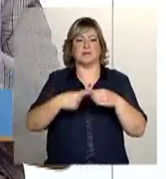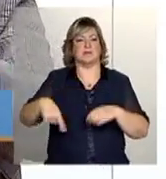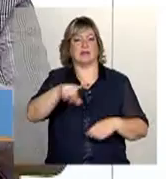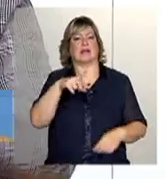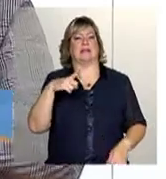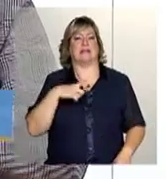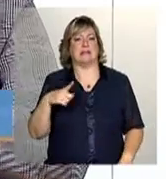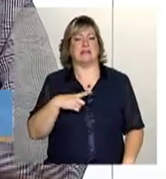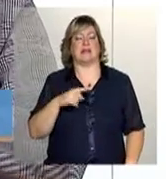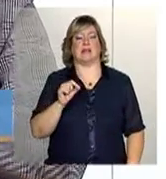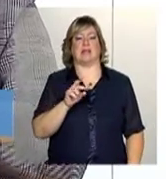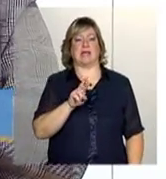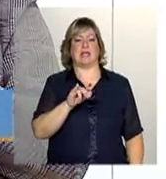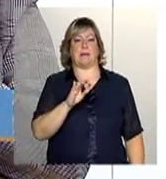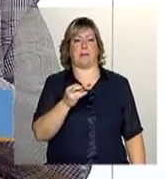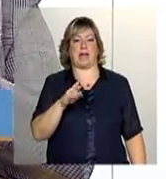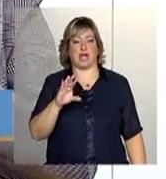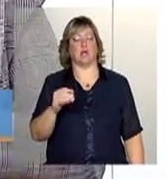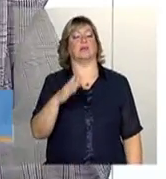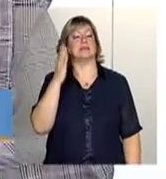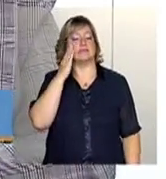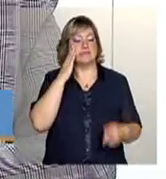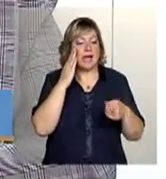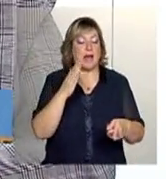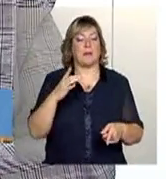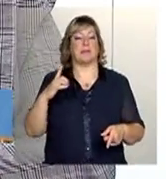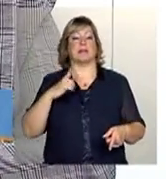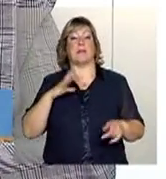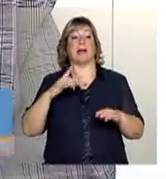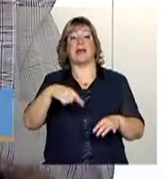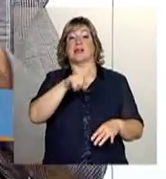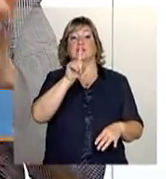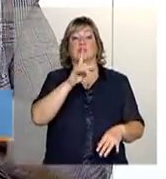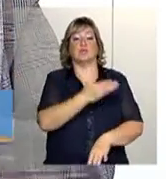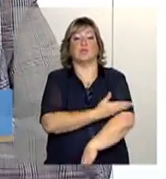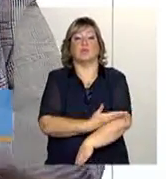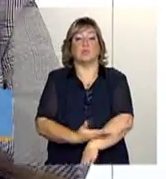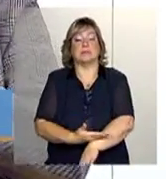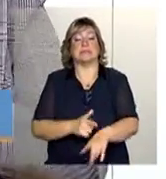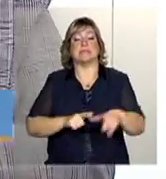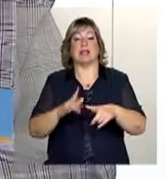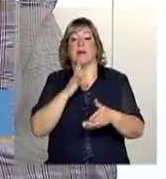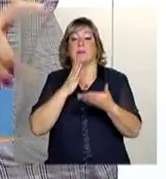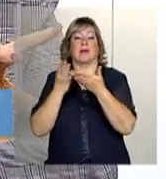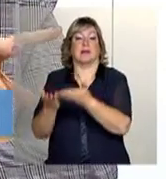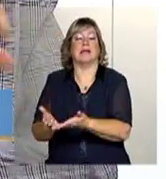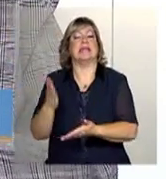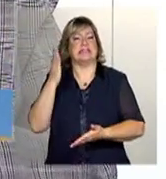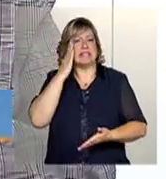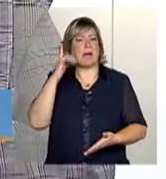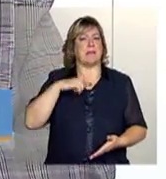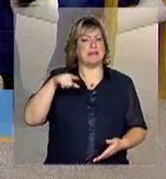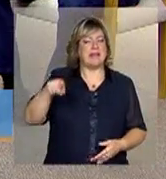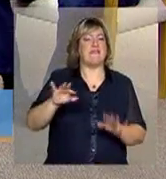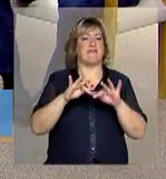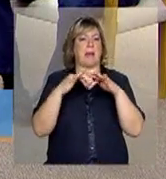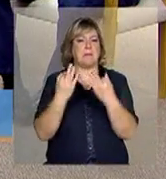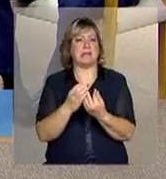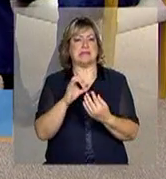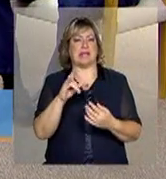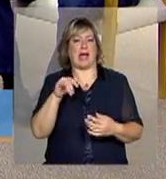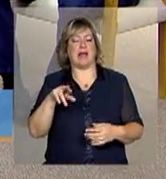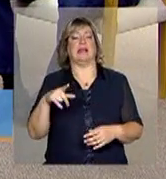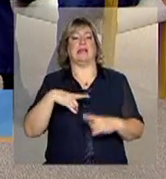ribeirinho, ela sabe que tem isso, mas ela não está acostumada a trabalhar. Apesar de saber, sabe que tem uma família cigana, tem um